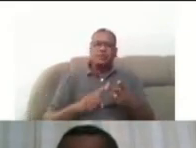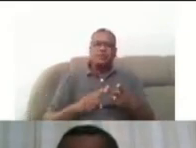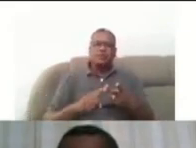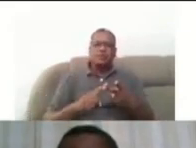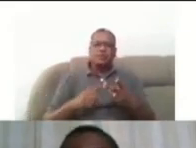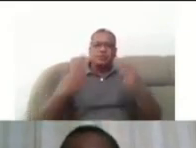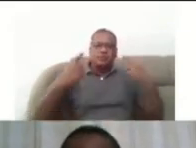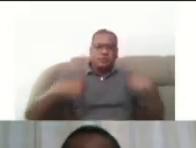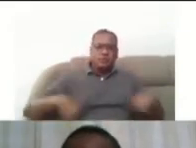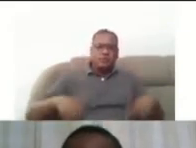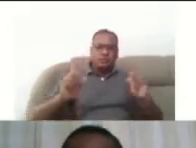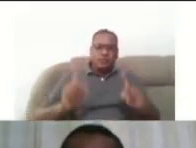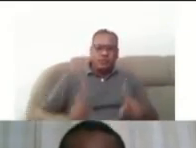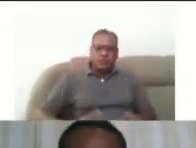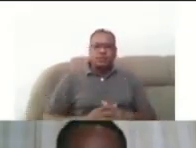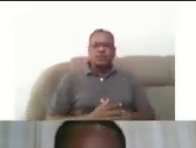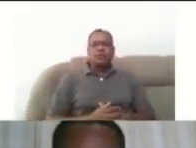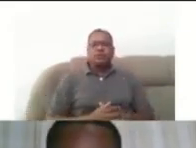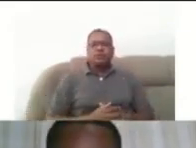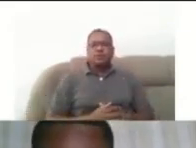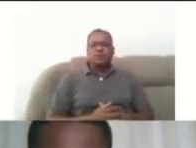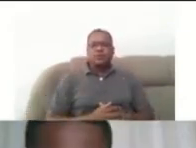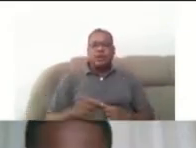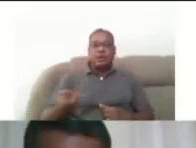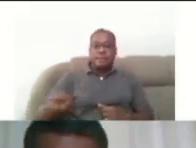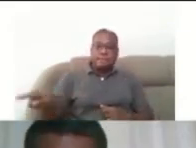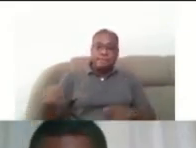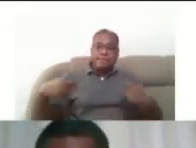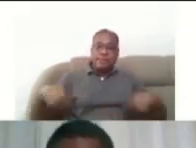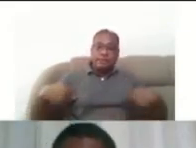reduzida que, claro, necessitem desse suporte.